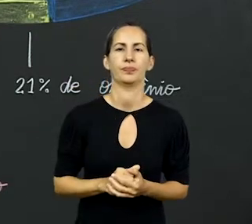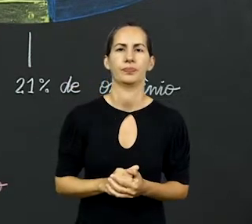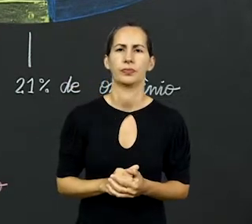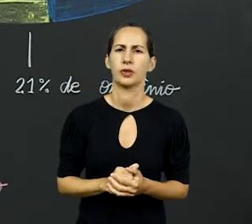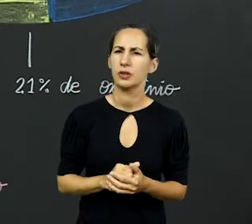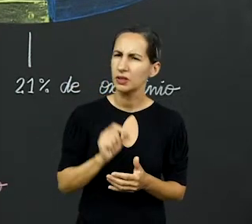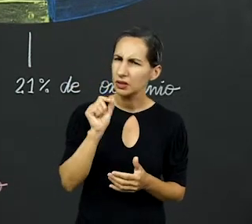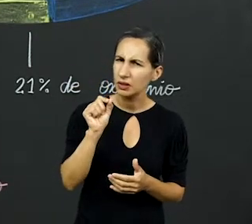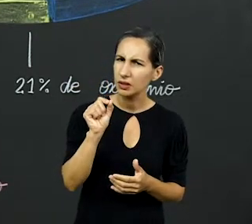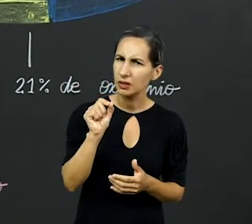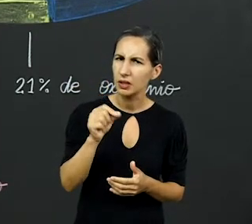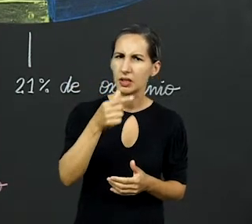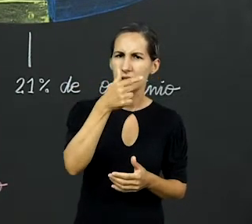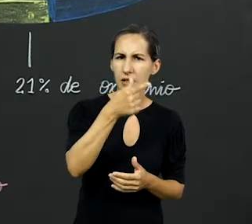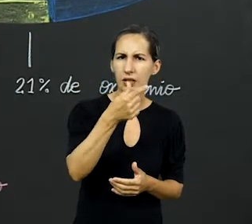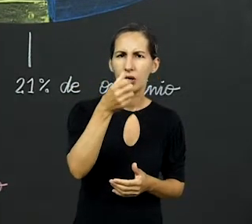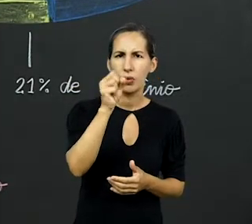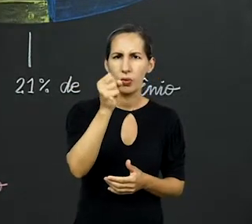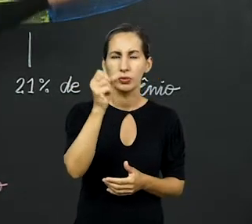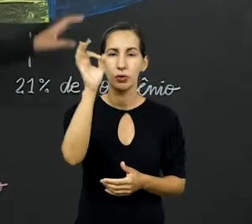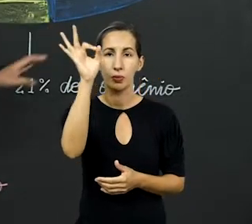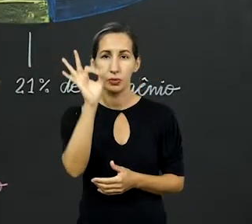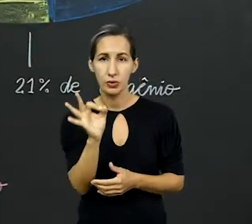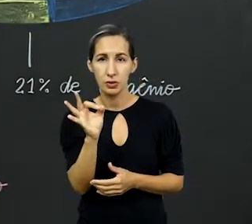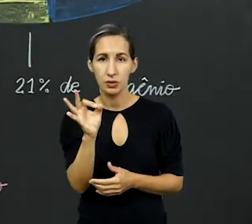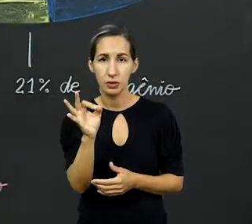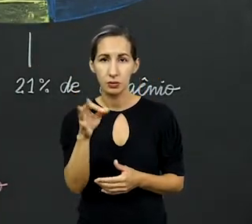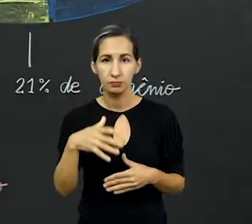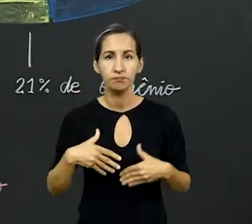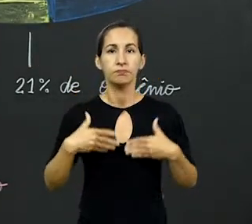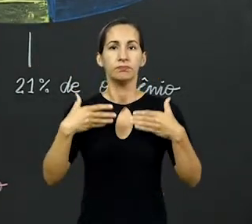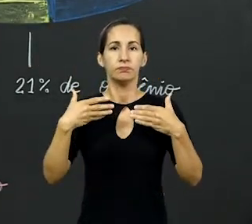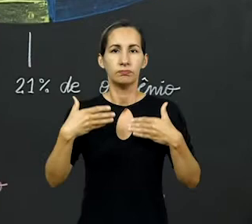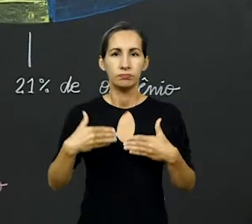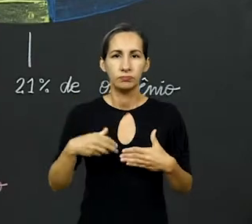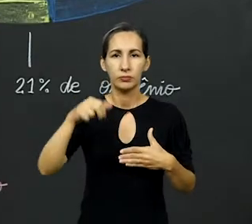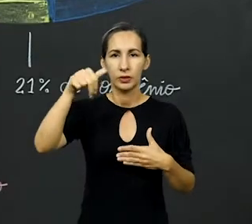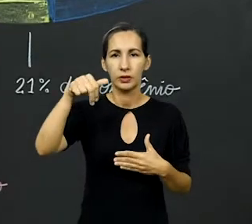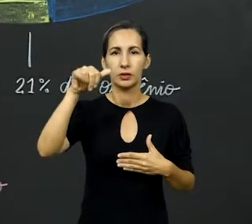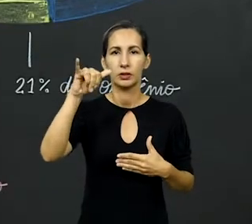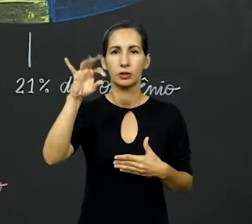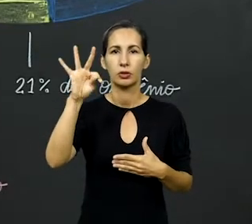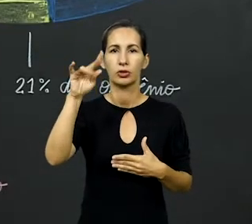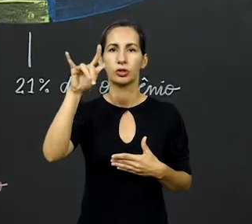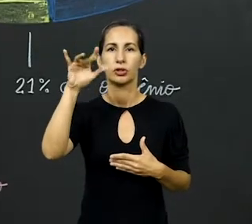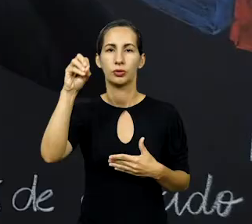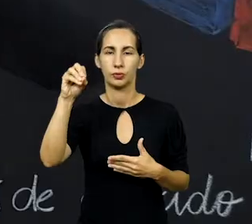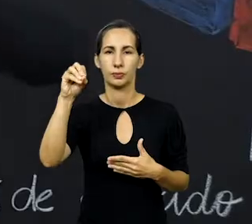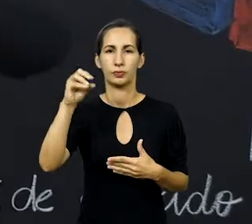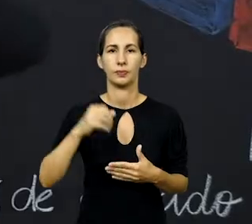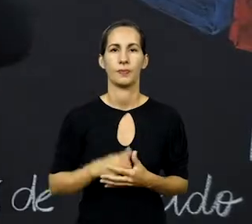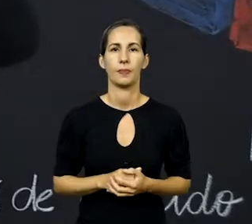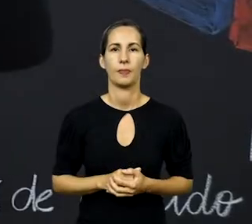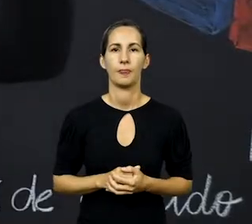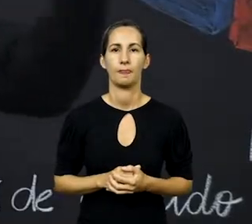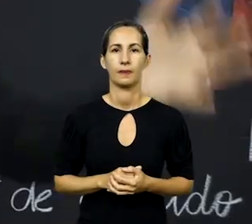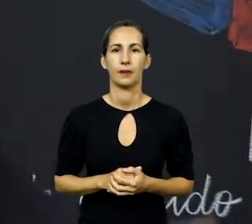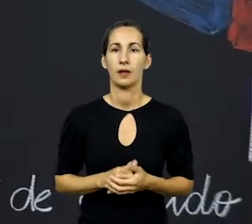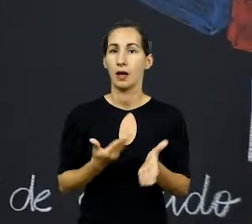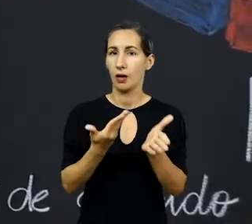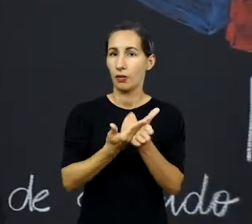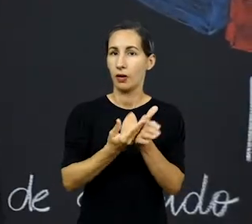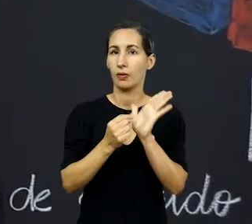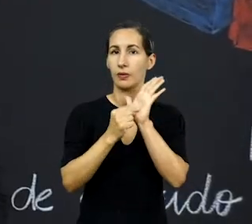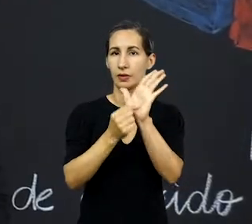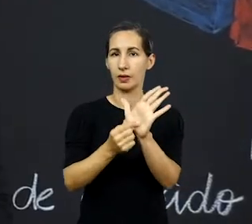Nitrogênio? 78% do ar que a gente respira é nitrogênio. Então aí, essa sala que você está, a